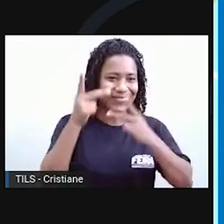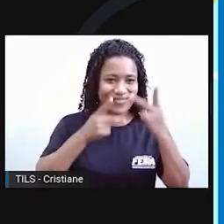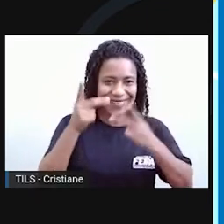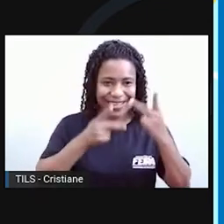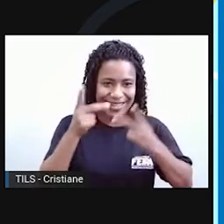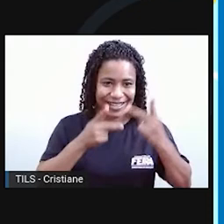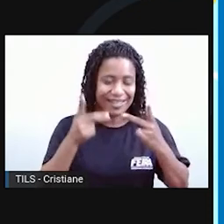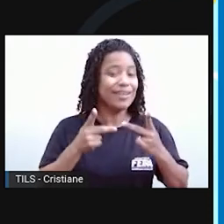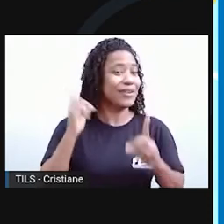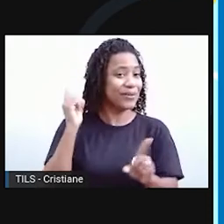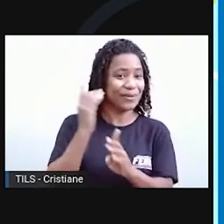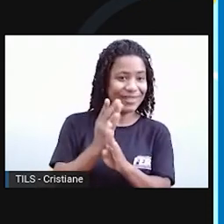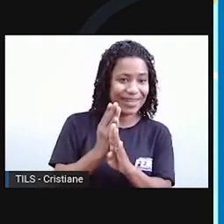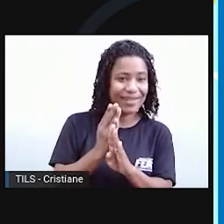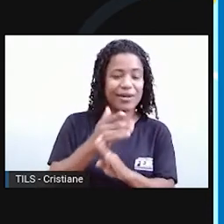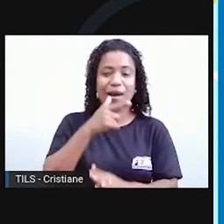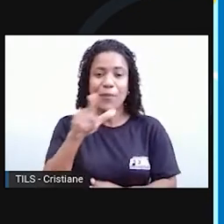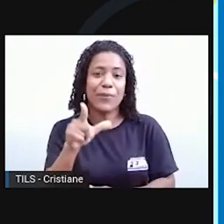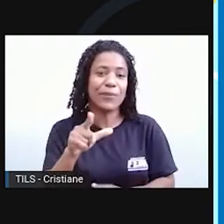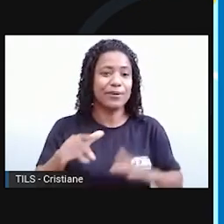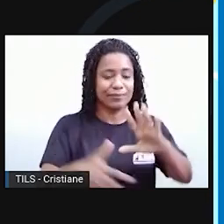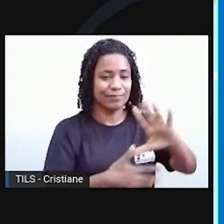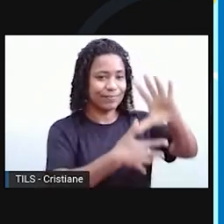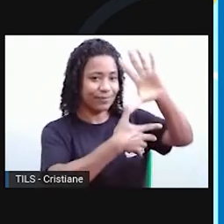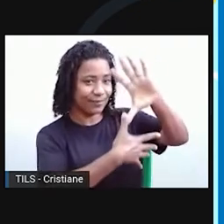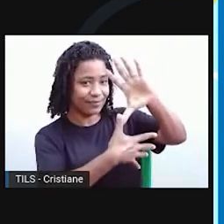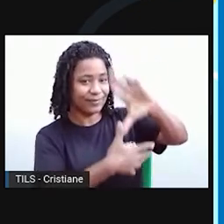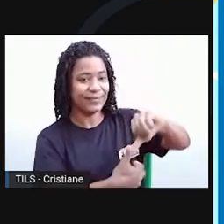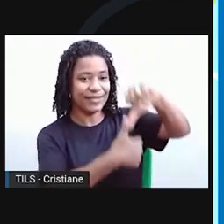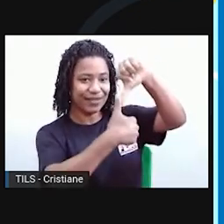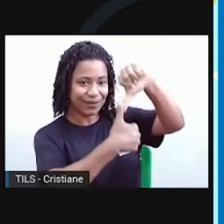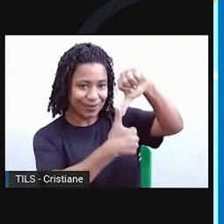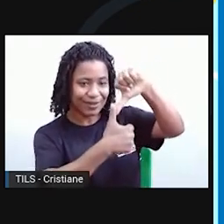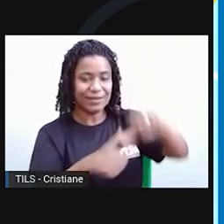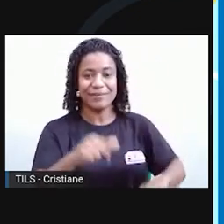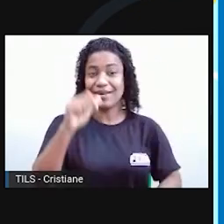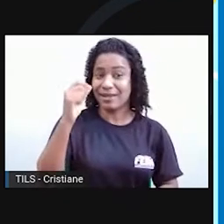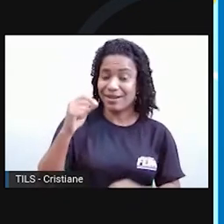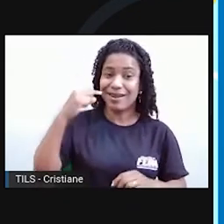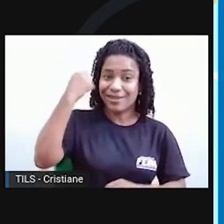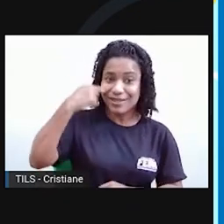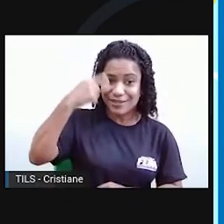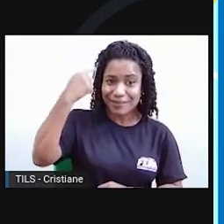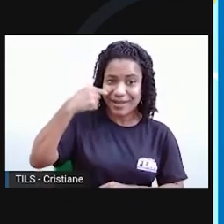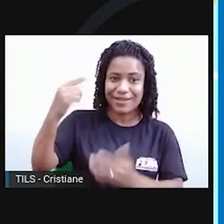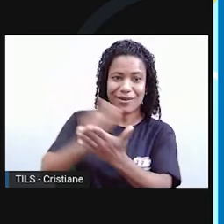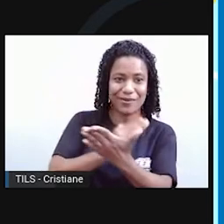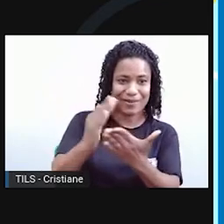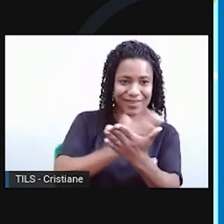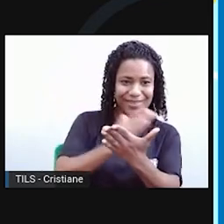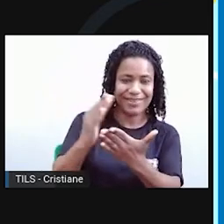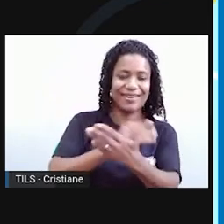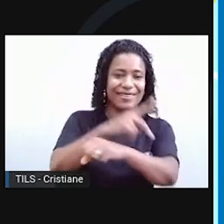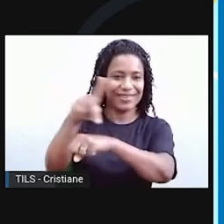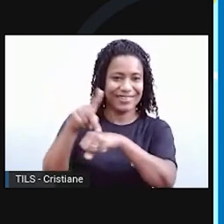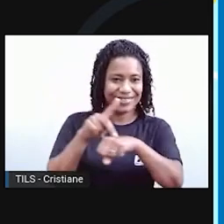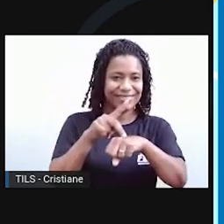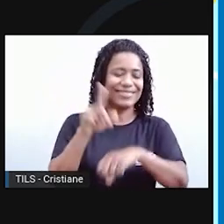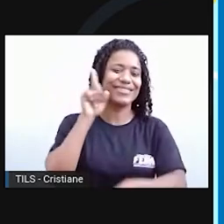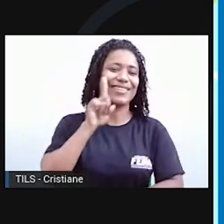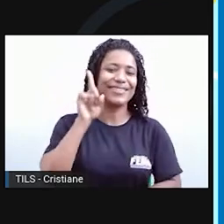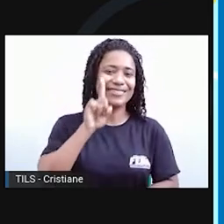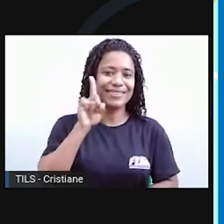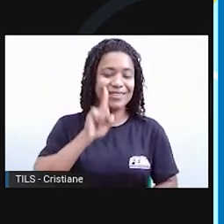esse idioma na América do Sul e Central, Espanha e algumas regiões dos Estados Unidos. E agora em nosso